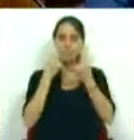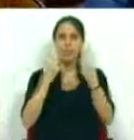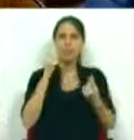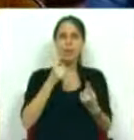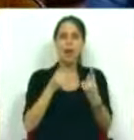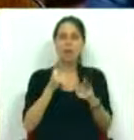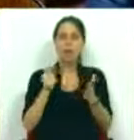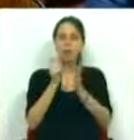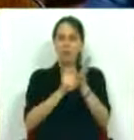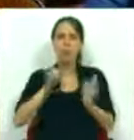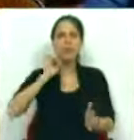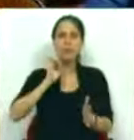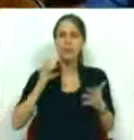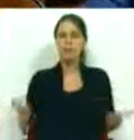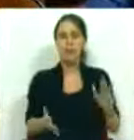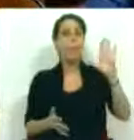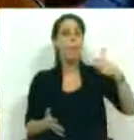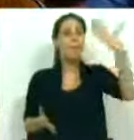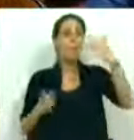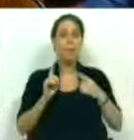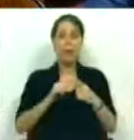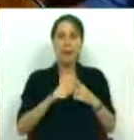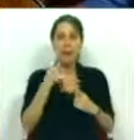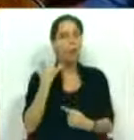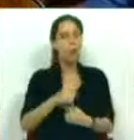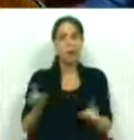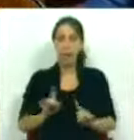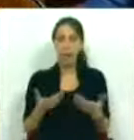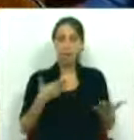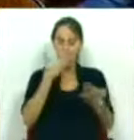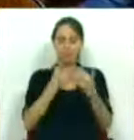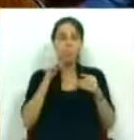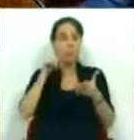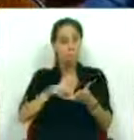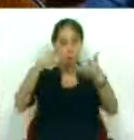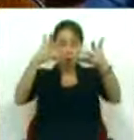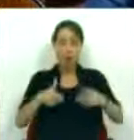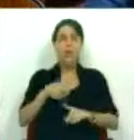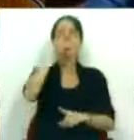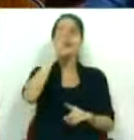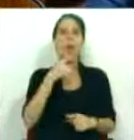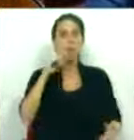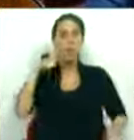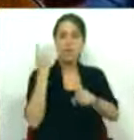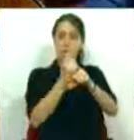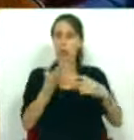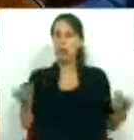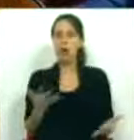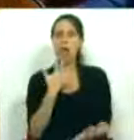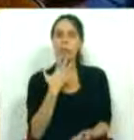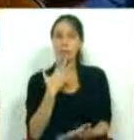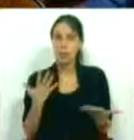alguns aspectos relevantes. Em primeiro lugar, não negamos que estamos perante um Orçamento de Estado muito exigente,